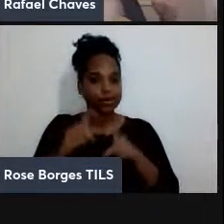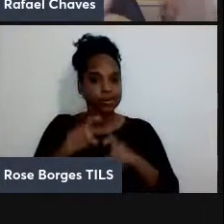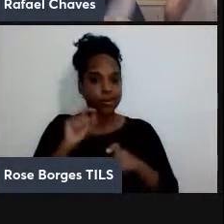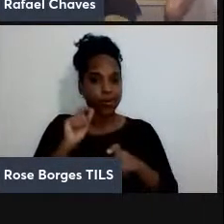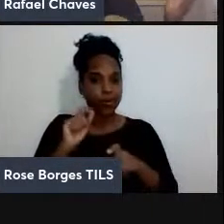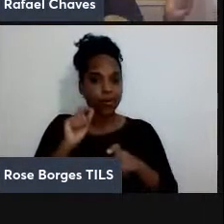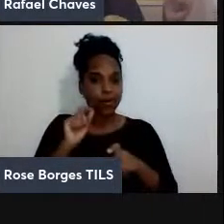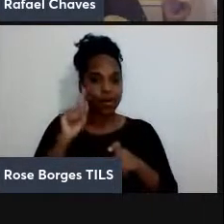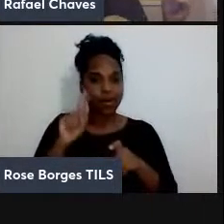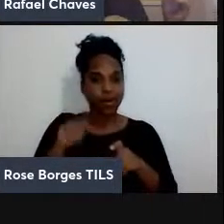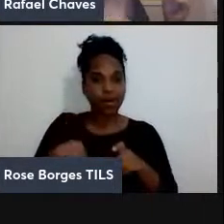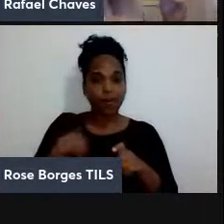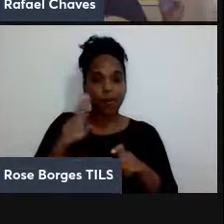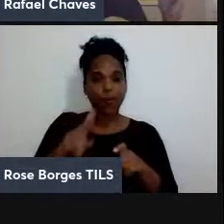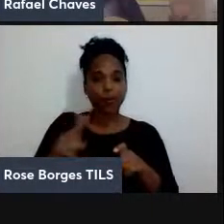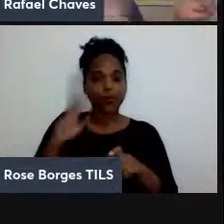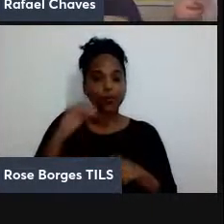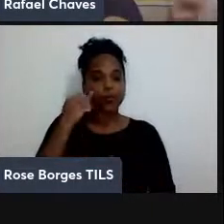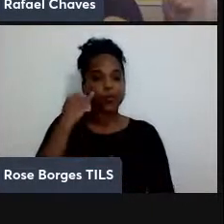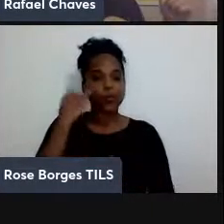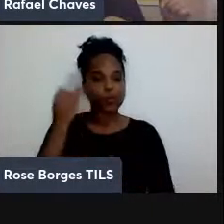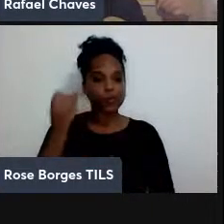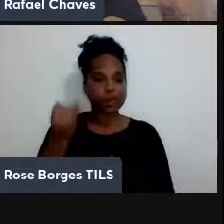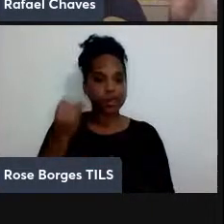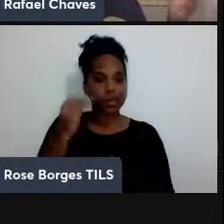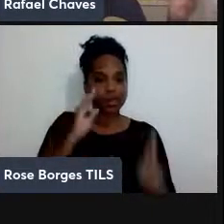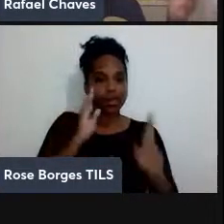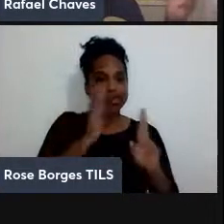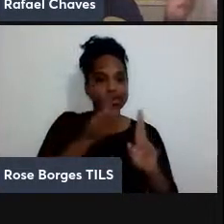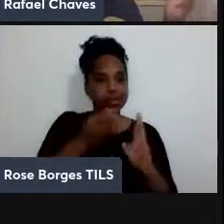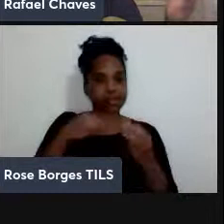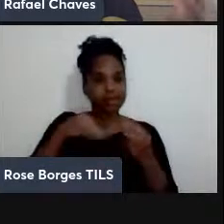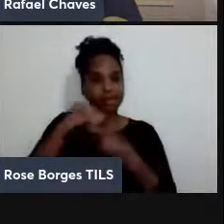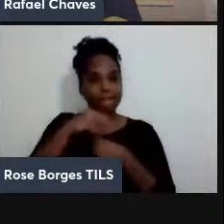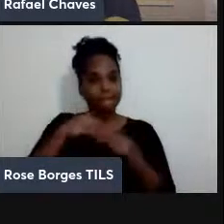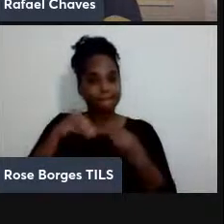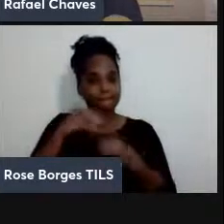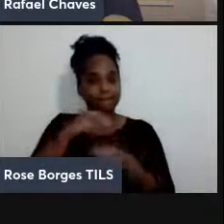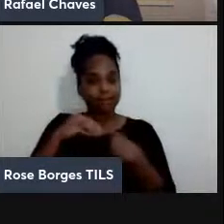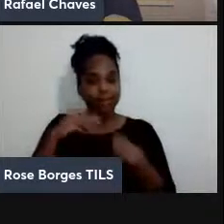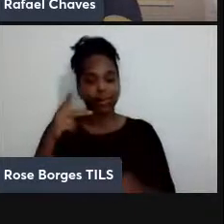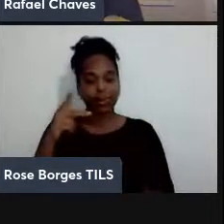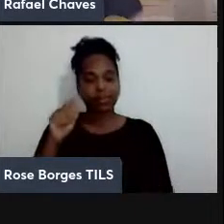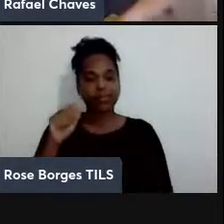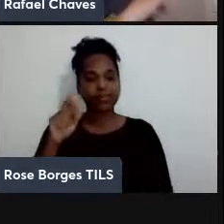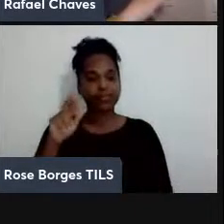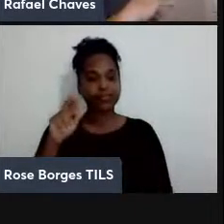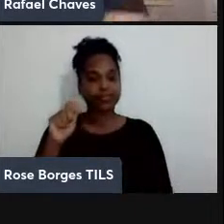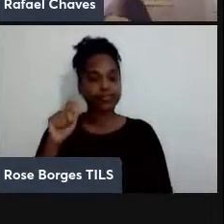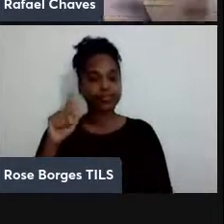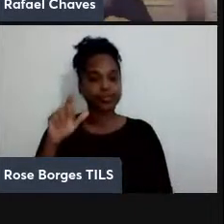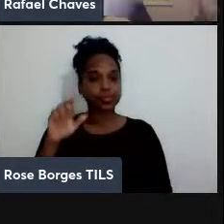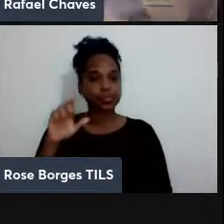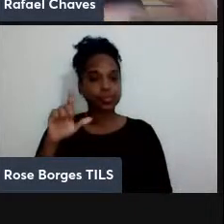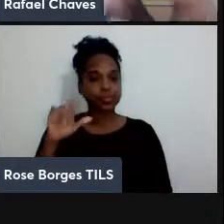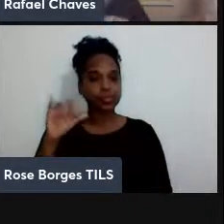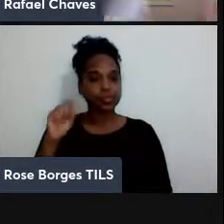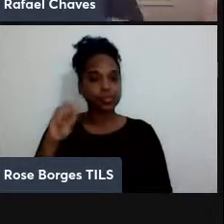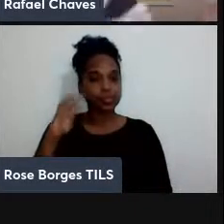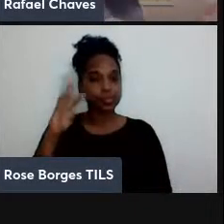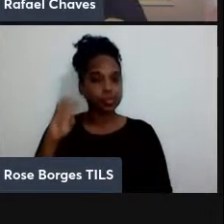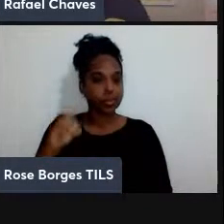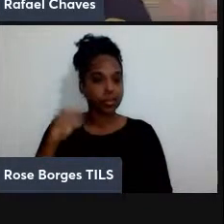aplicar essa ideia de interferência emaranhamento e paralelismo quântico de forma a conseguir computar